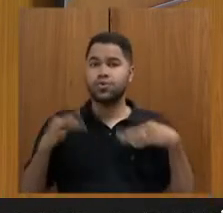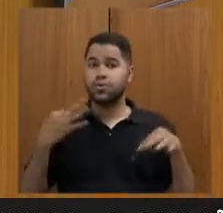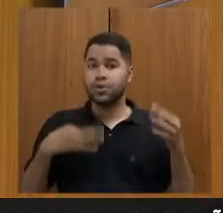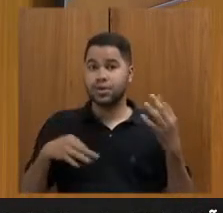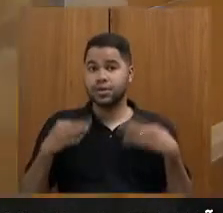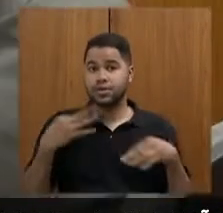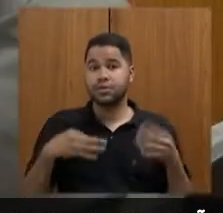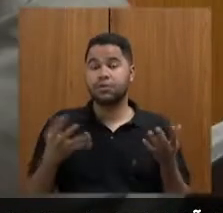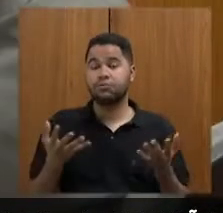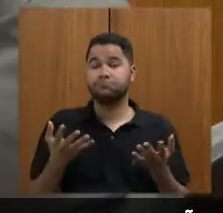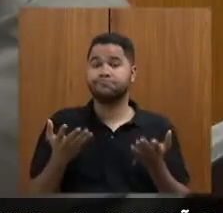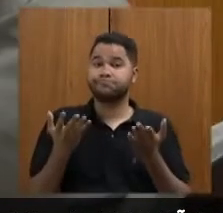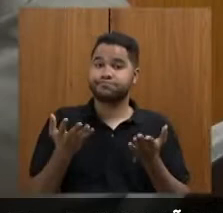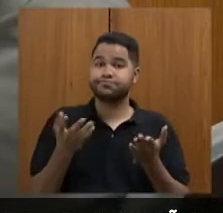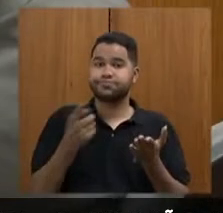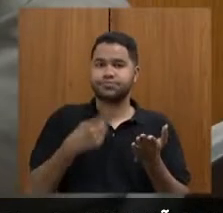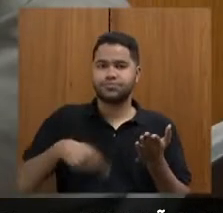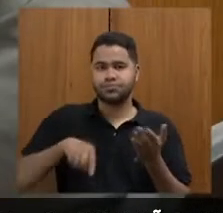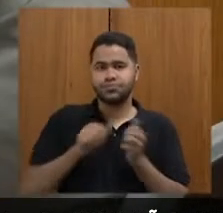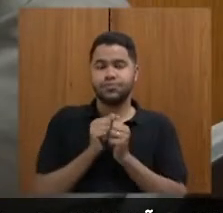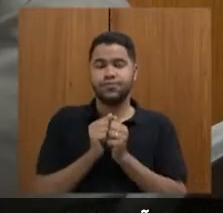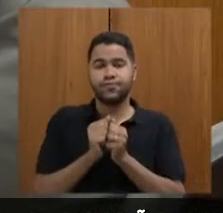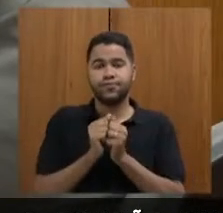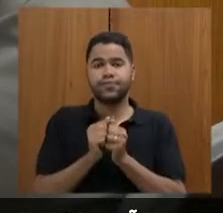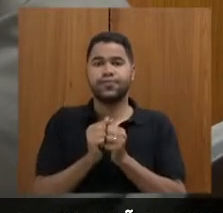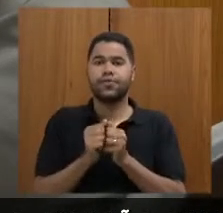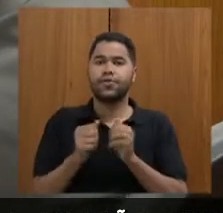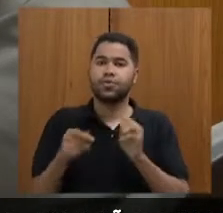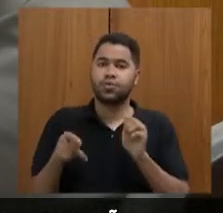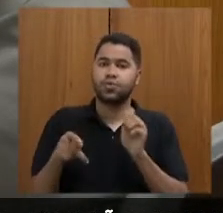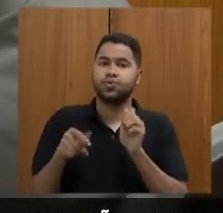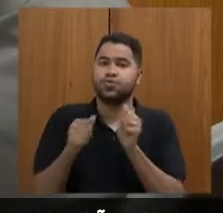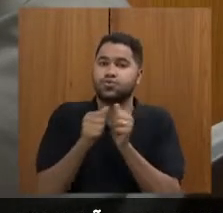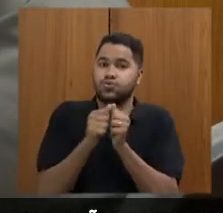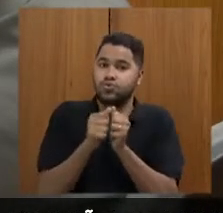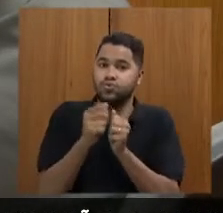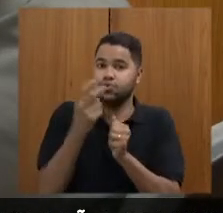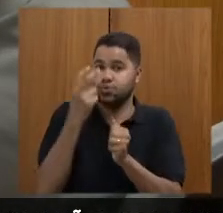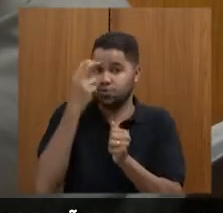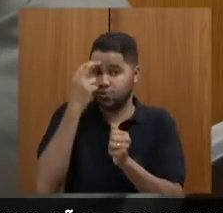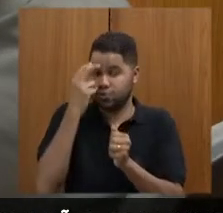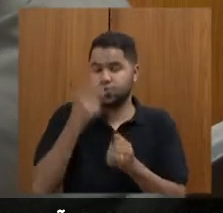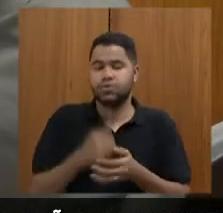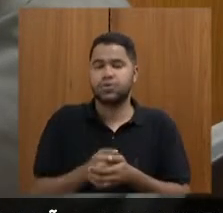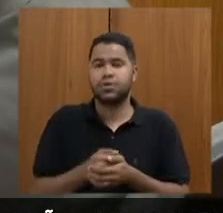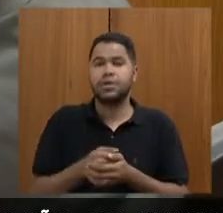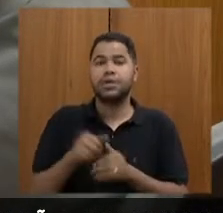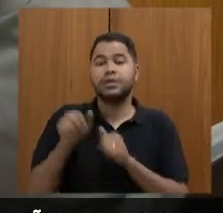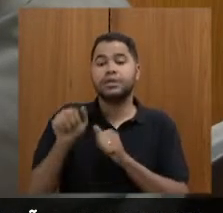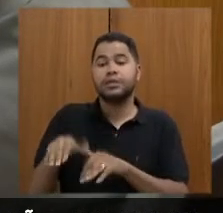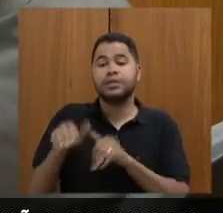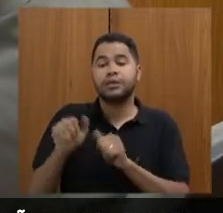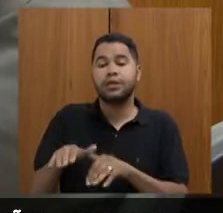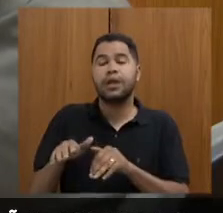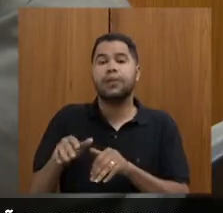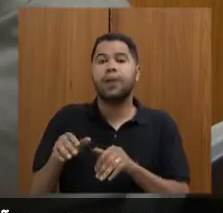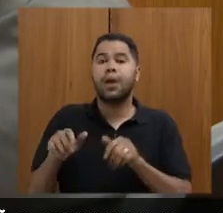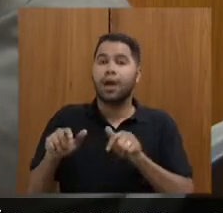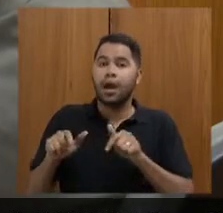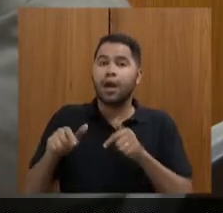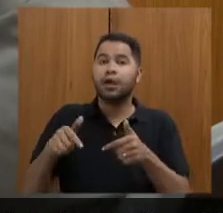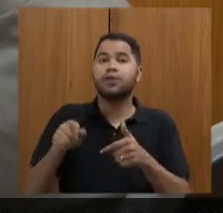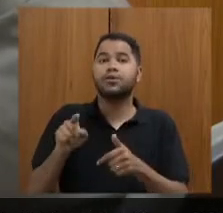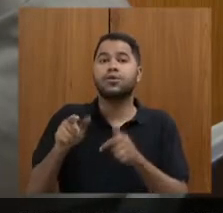importante. E aí, nós, juntamente, em transversalidade com a cultura, em setembro, nós faremos uma grande ação em